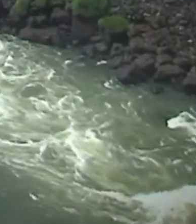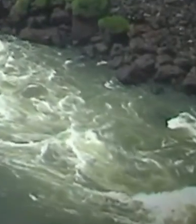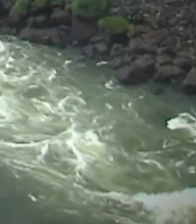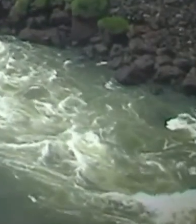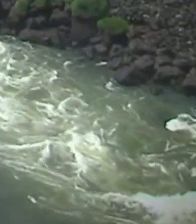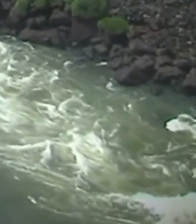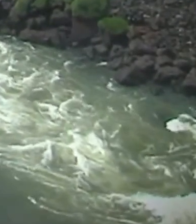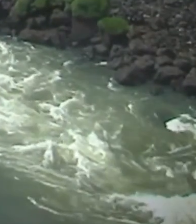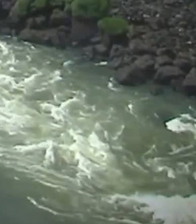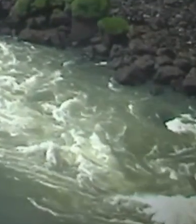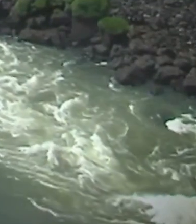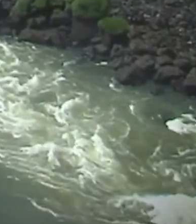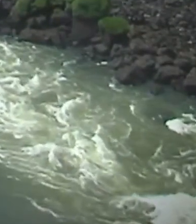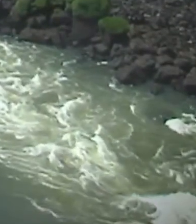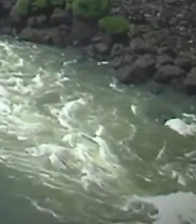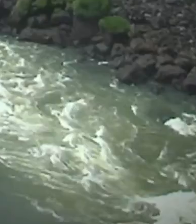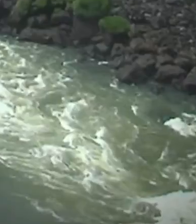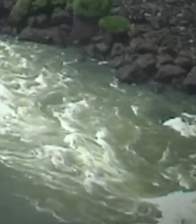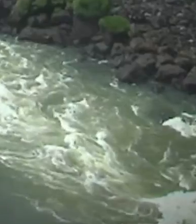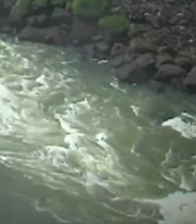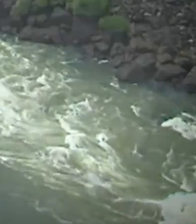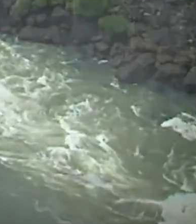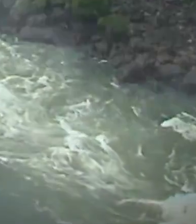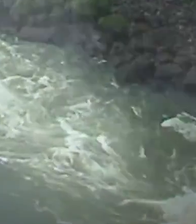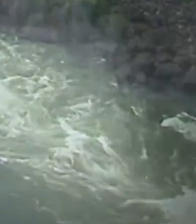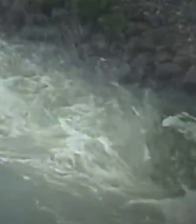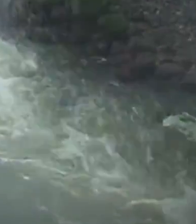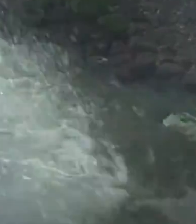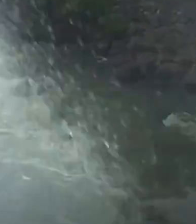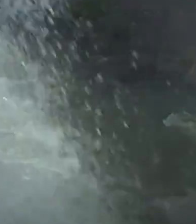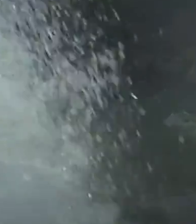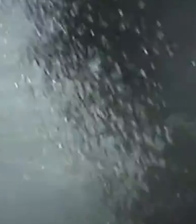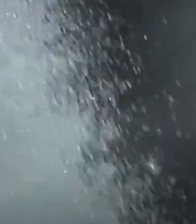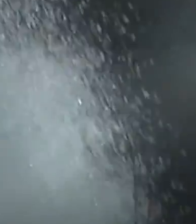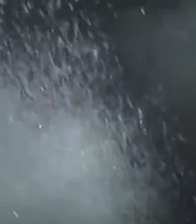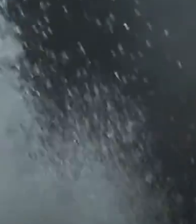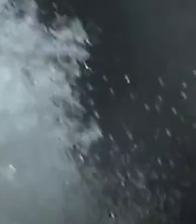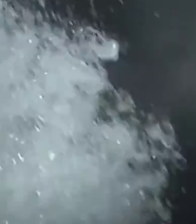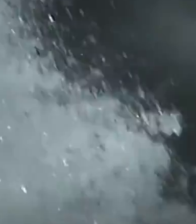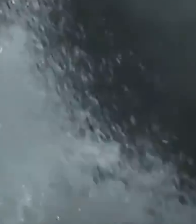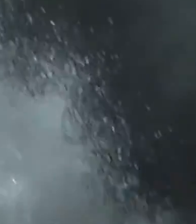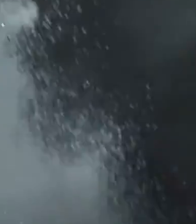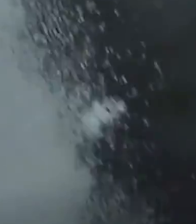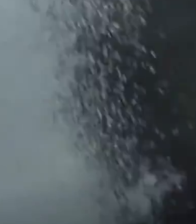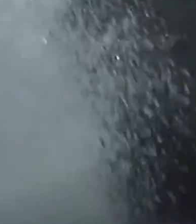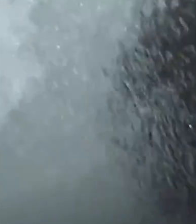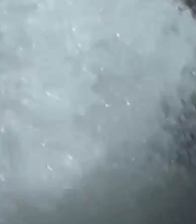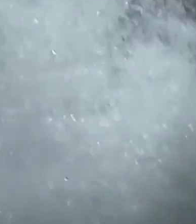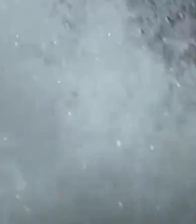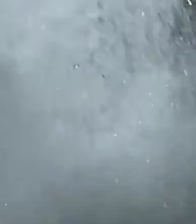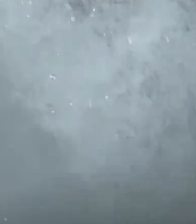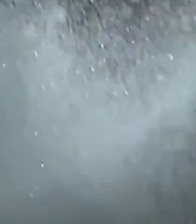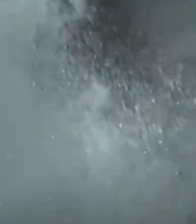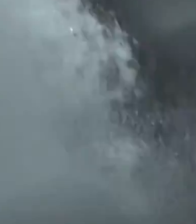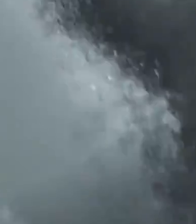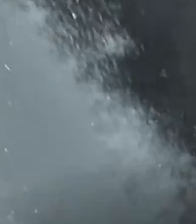é a graça do eterno Deus